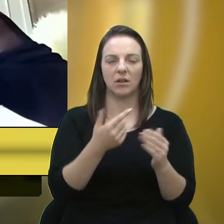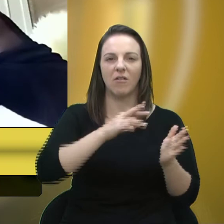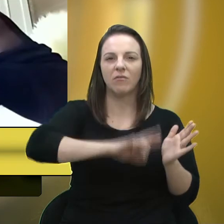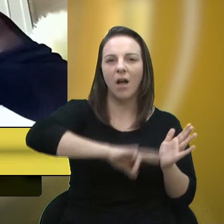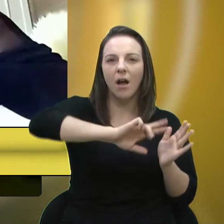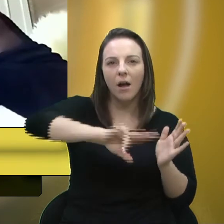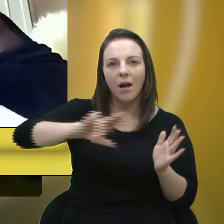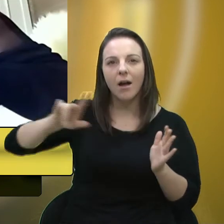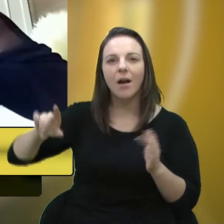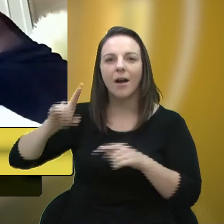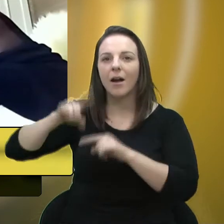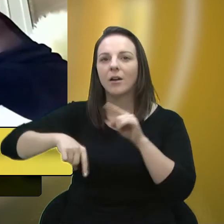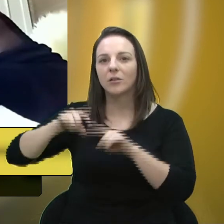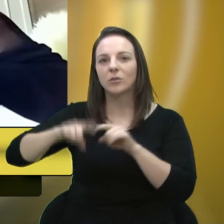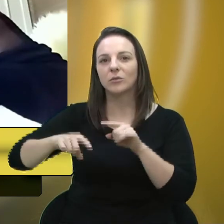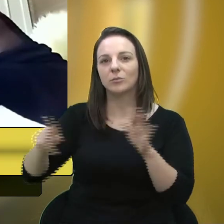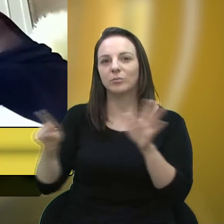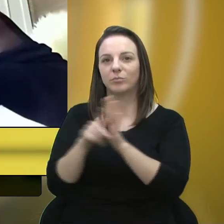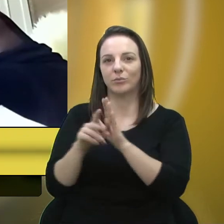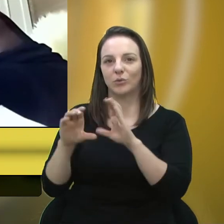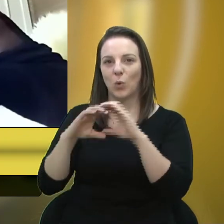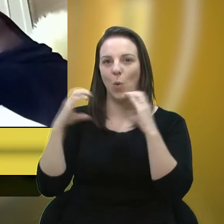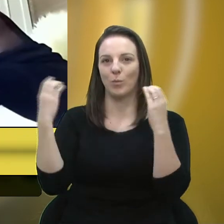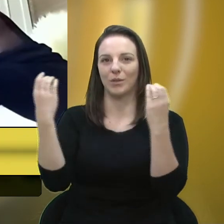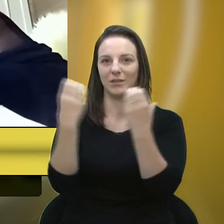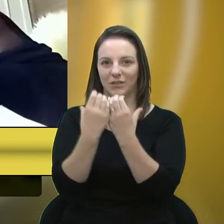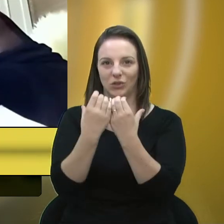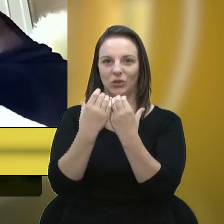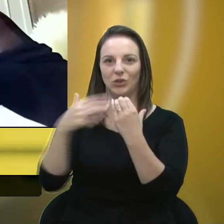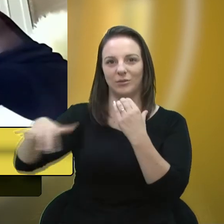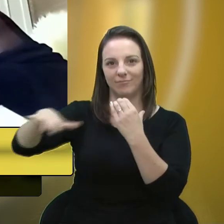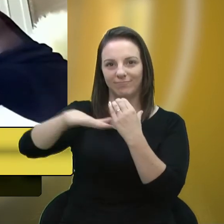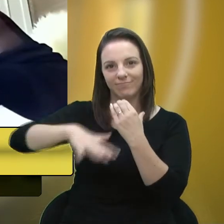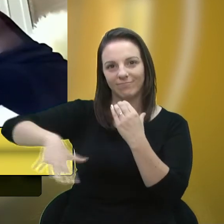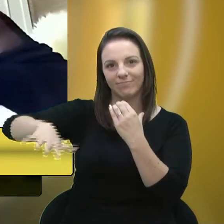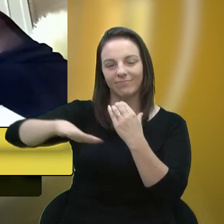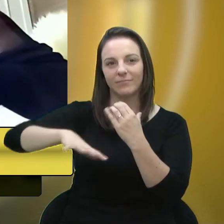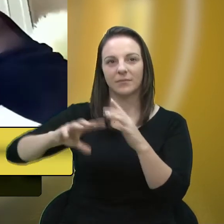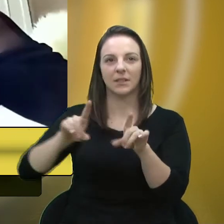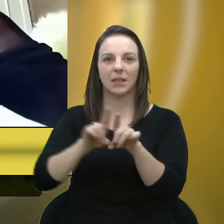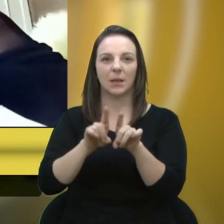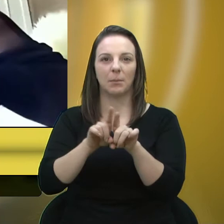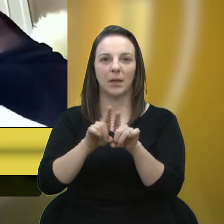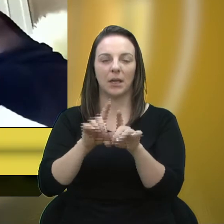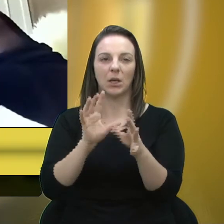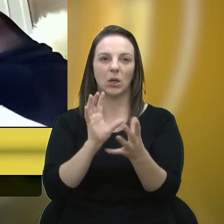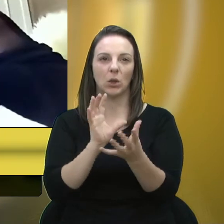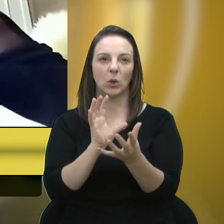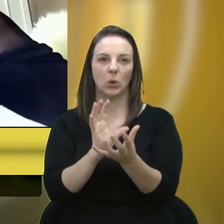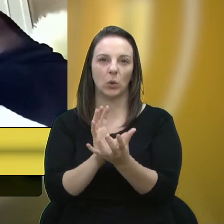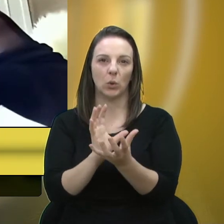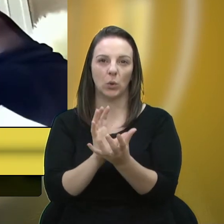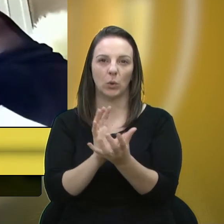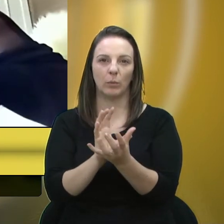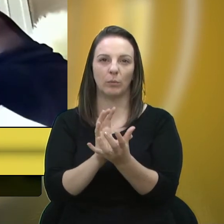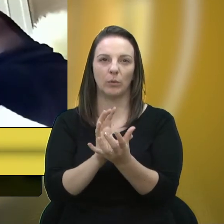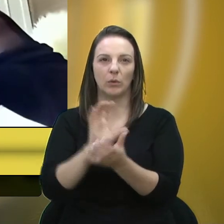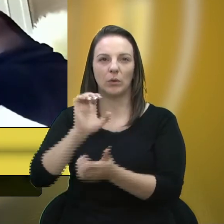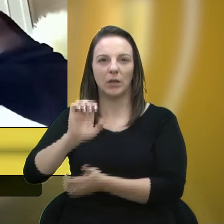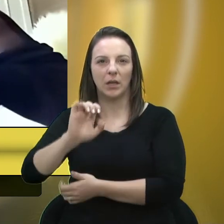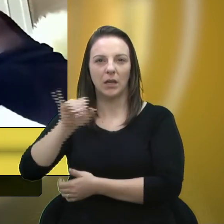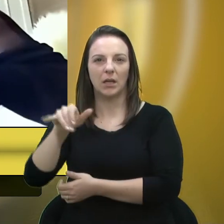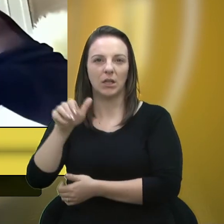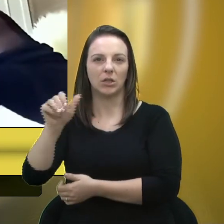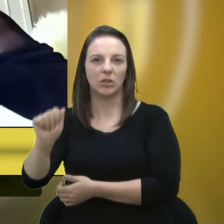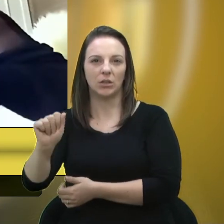atividades aqui da nossa comunidade, do grupo de EJA, do grupo